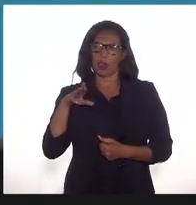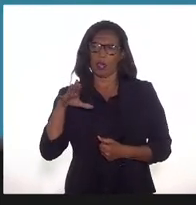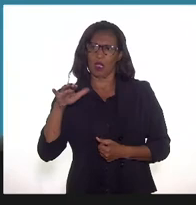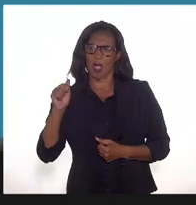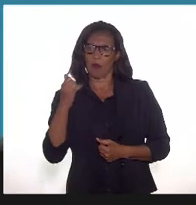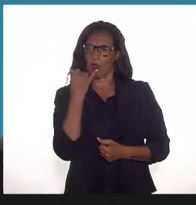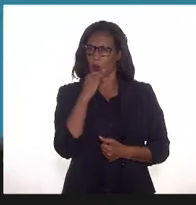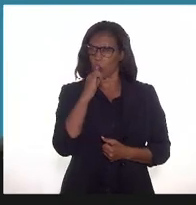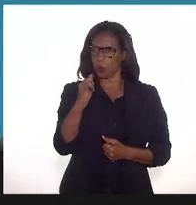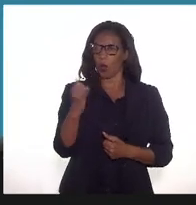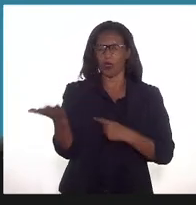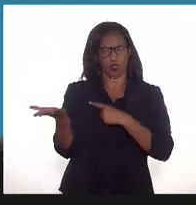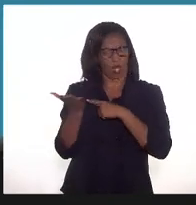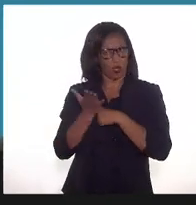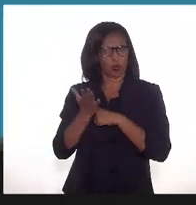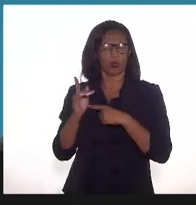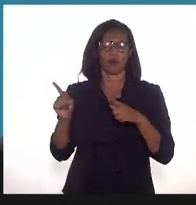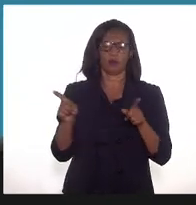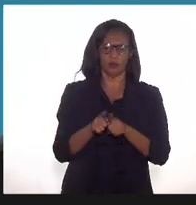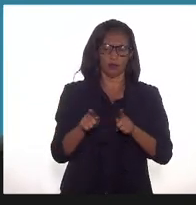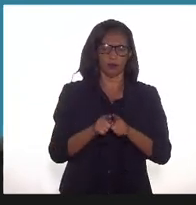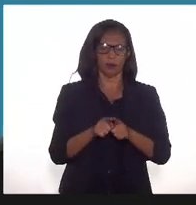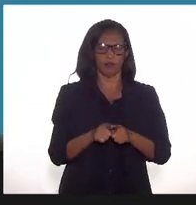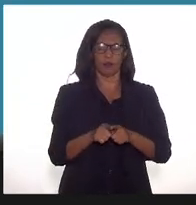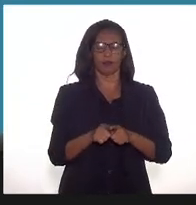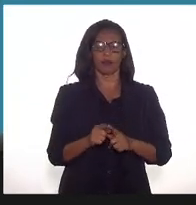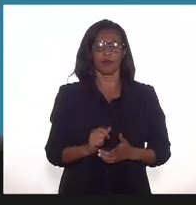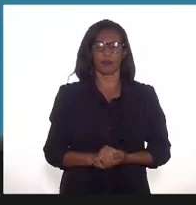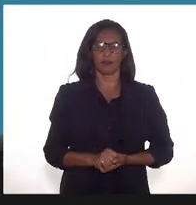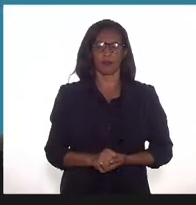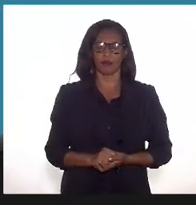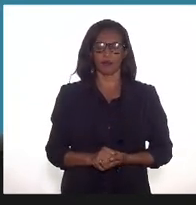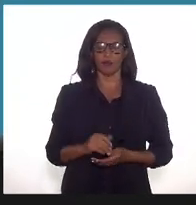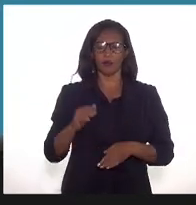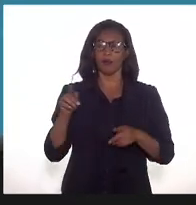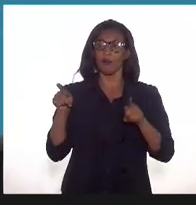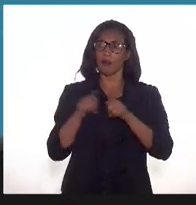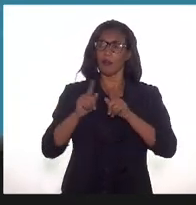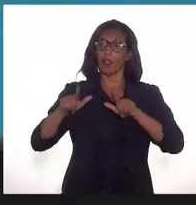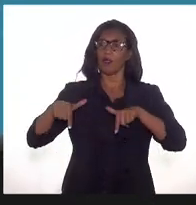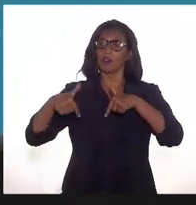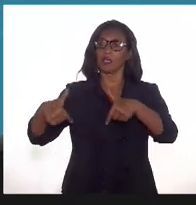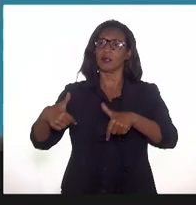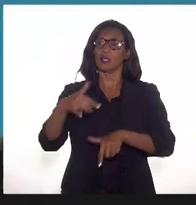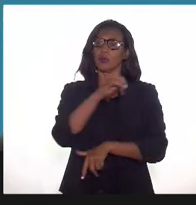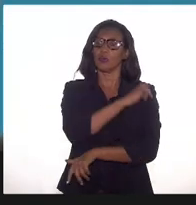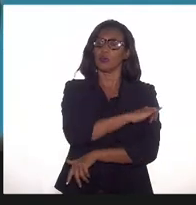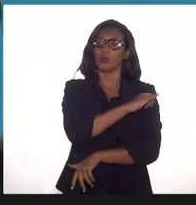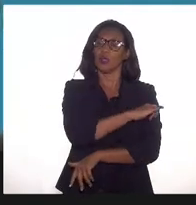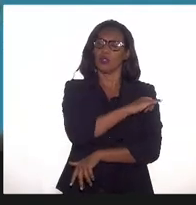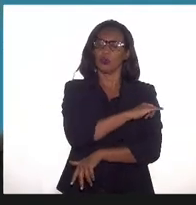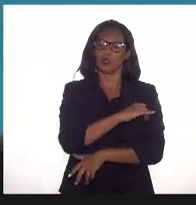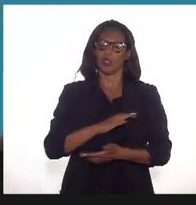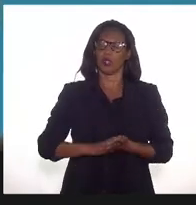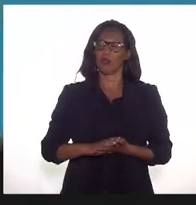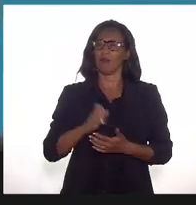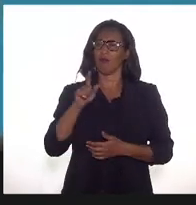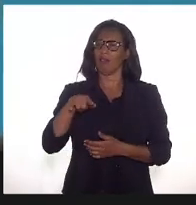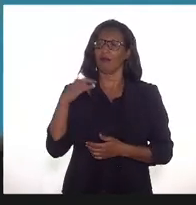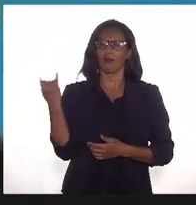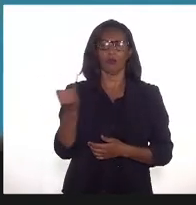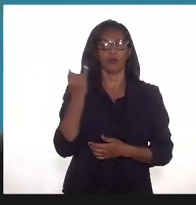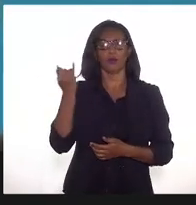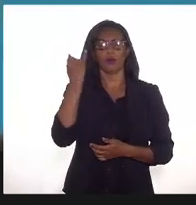Isso ajuda bastante. E a gente gostaria também de ressaltar as ações do Rio de Janeiro, que são muito importantes